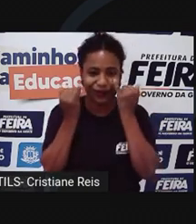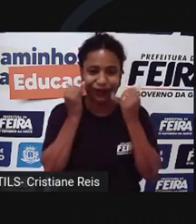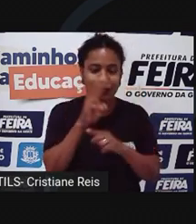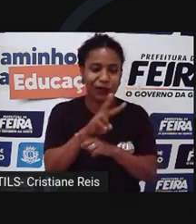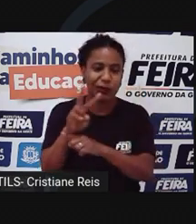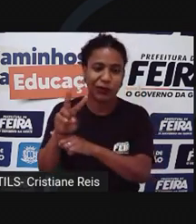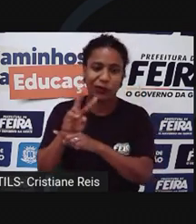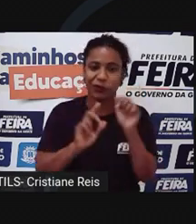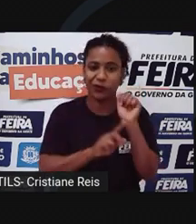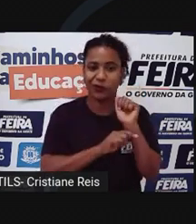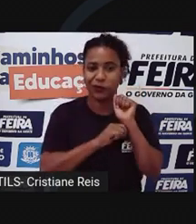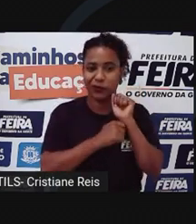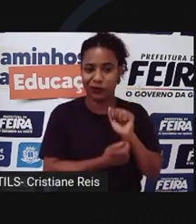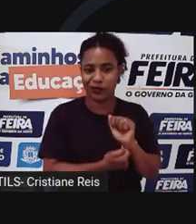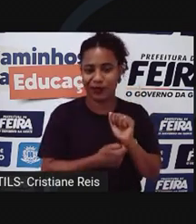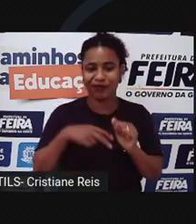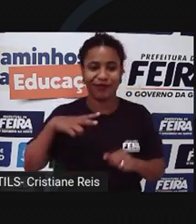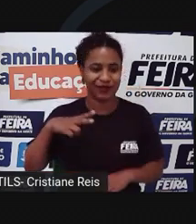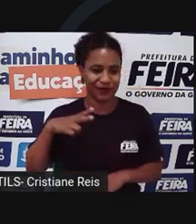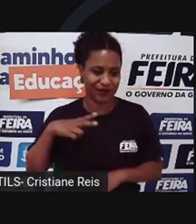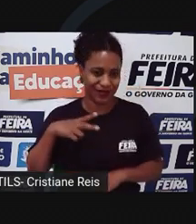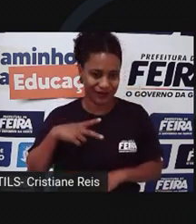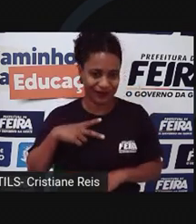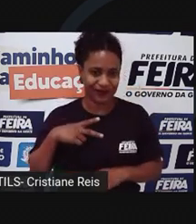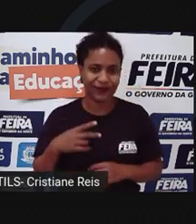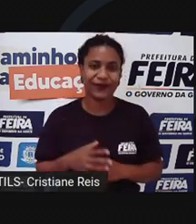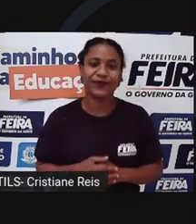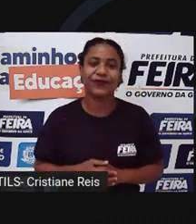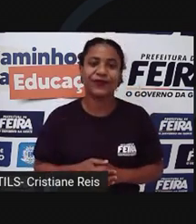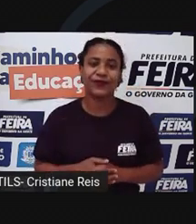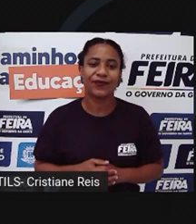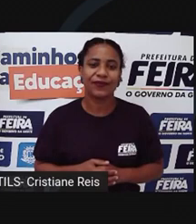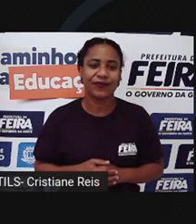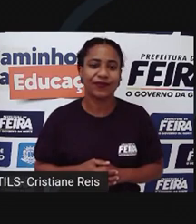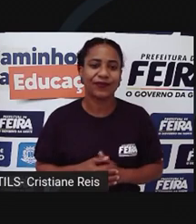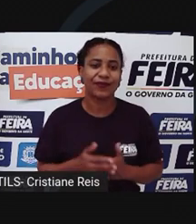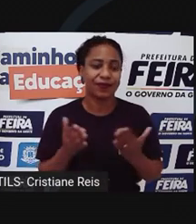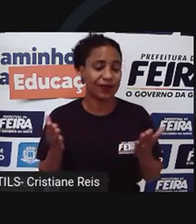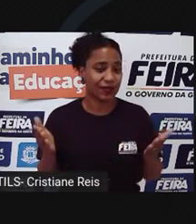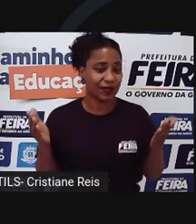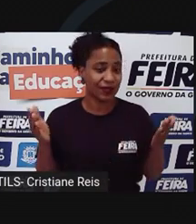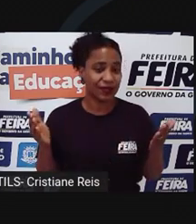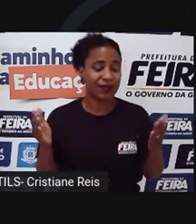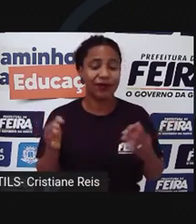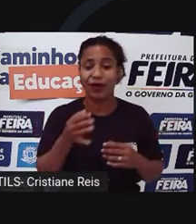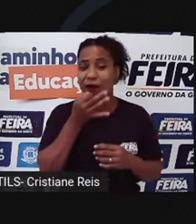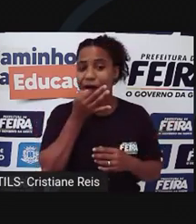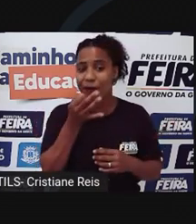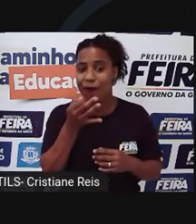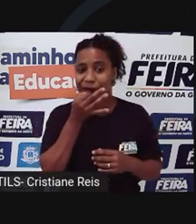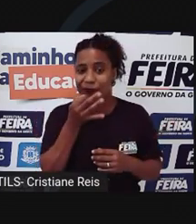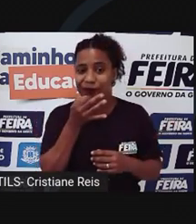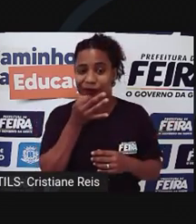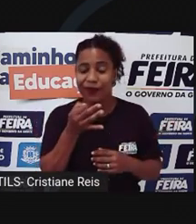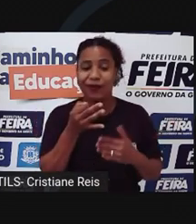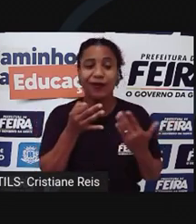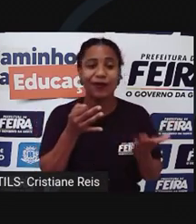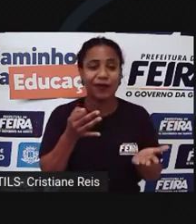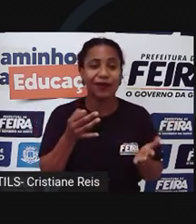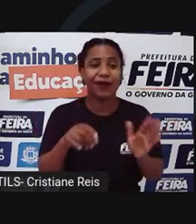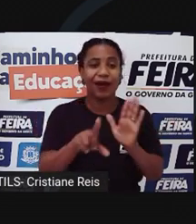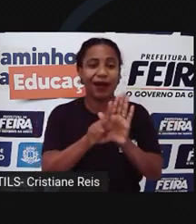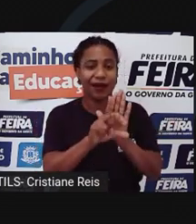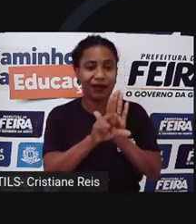comunicações privadas armazenadas. E, então, surgiu a Lei Geral de Proteção de